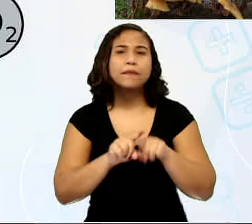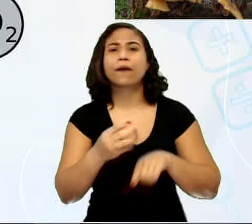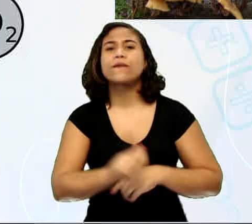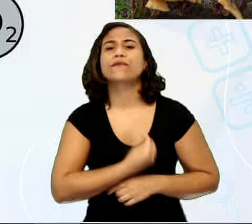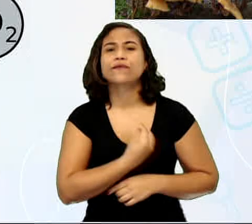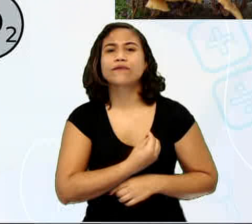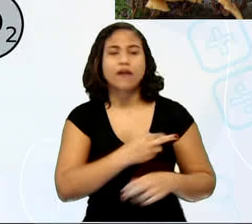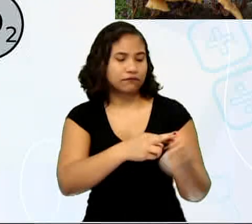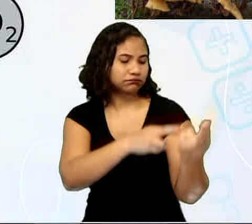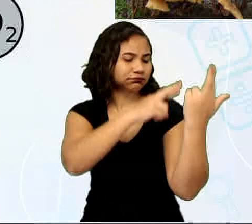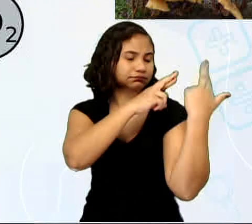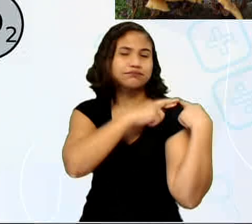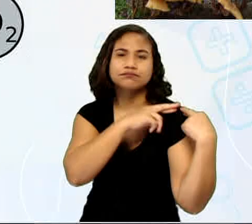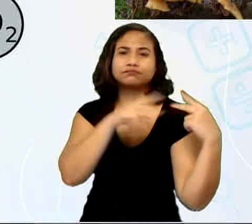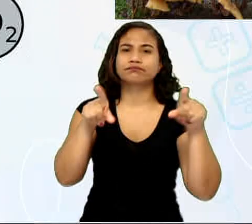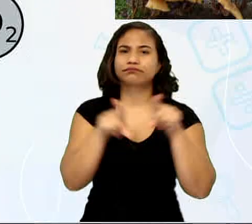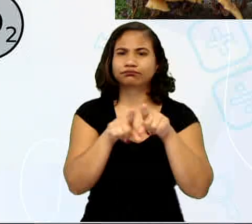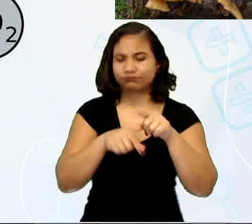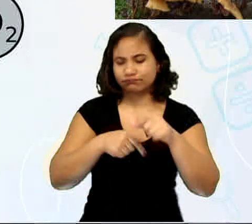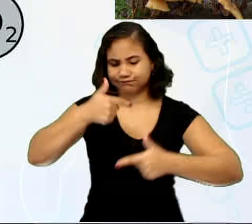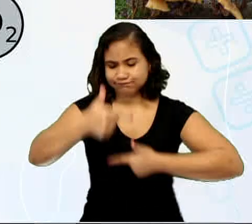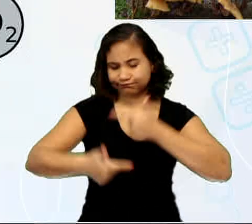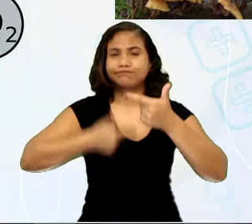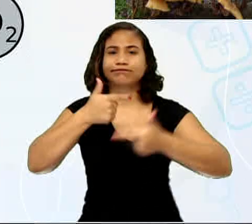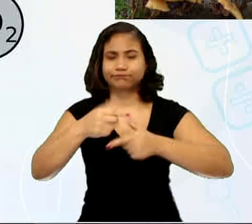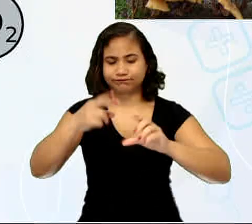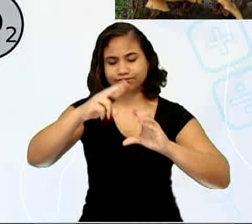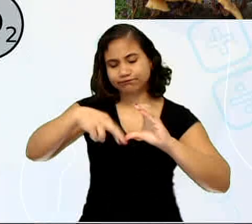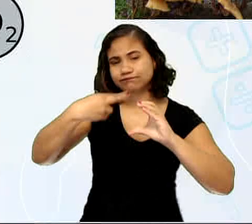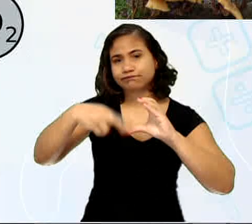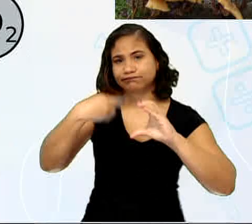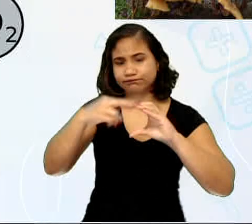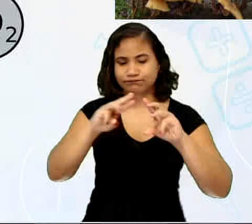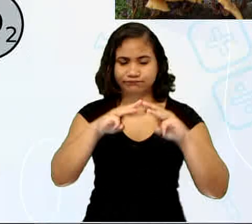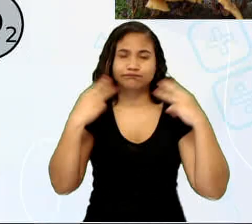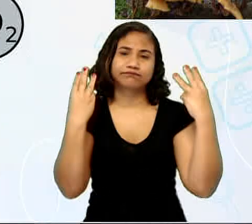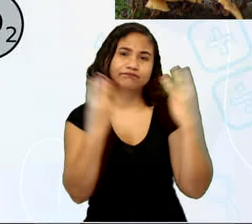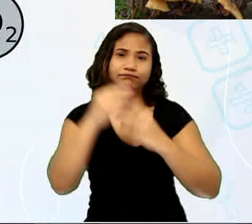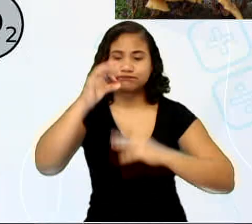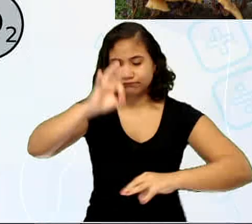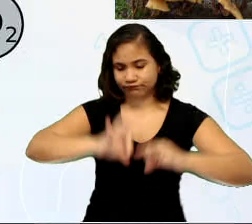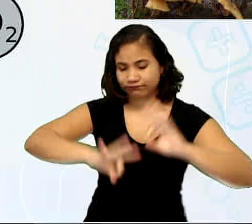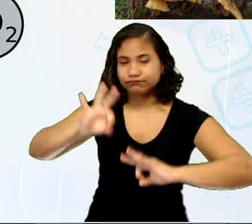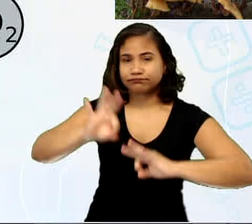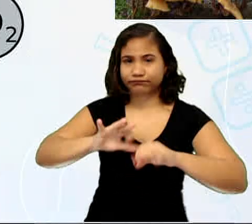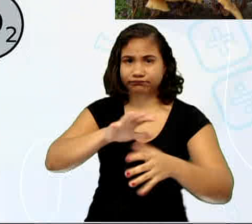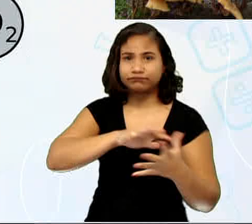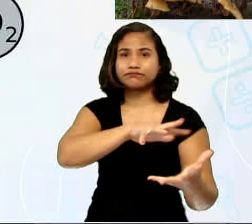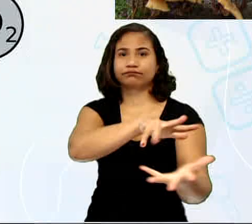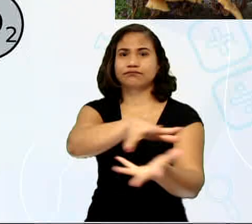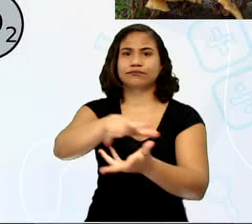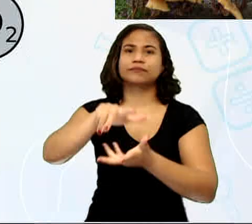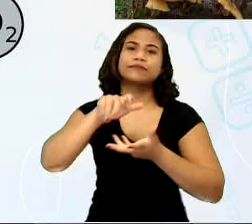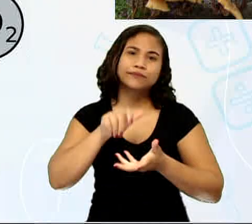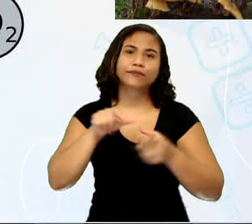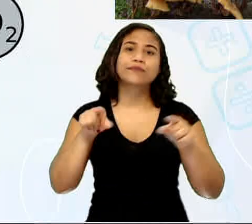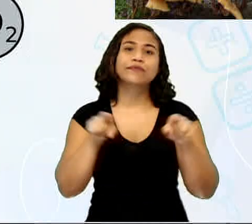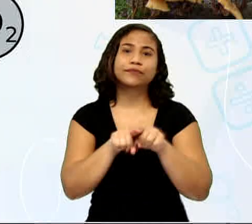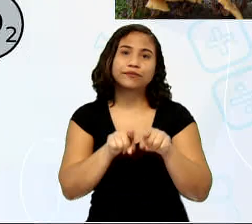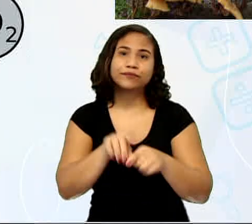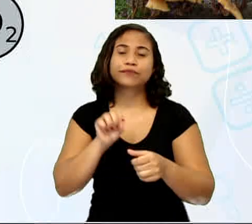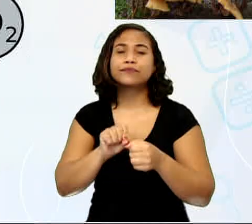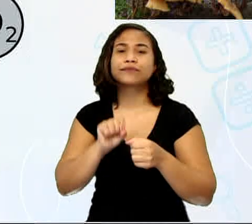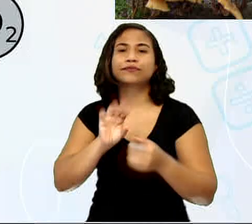responsáveis por realizar a reciclagem da matéria orgânica nos ecossistemas. Ao realizar